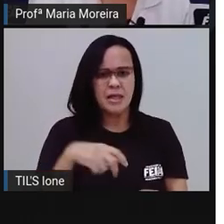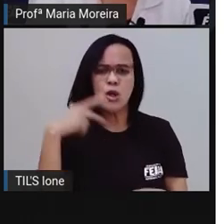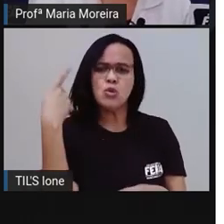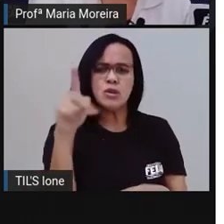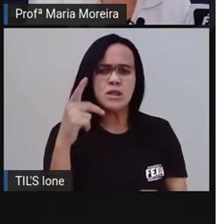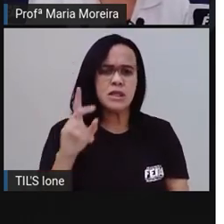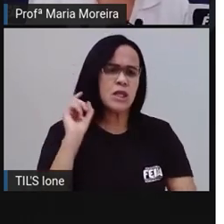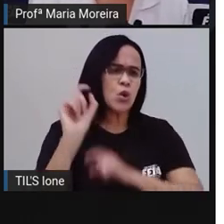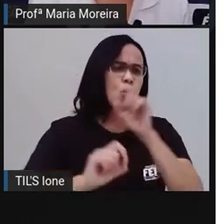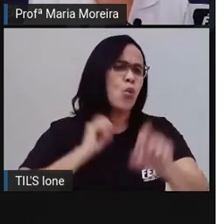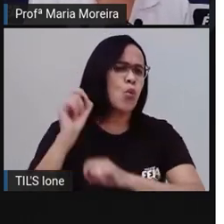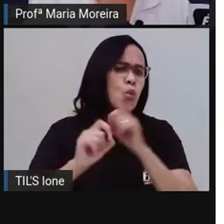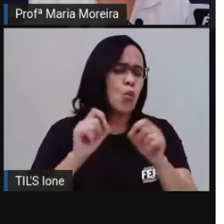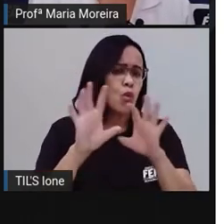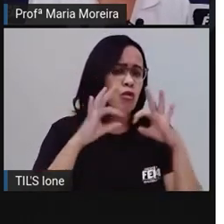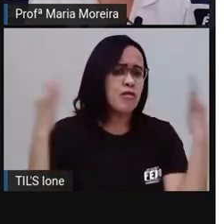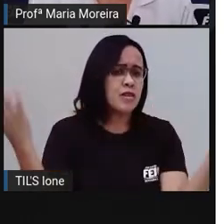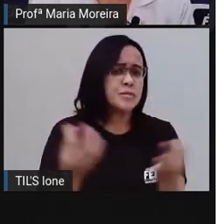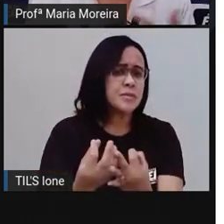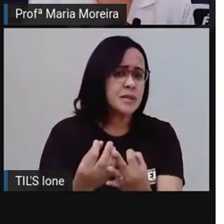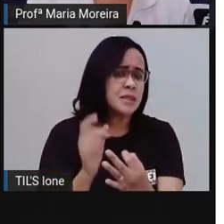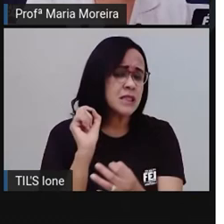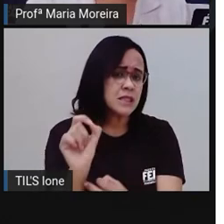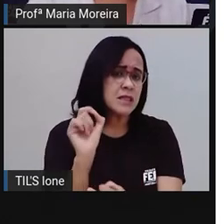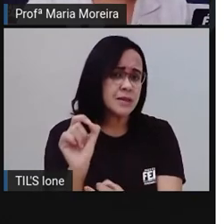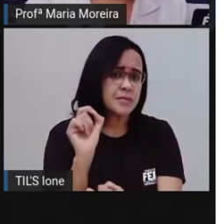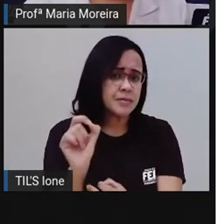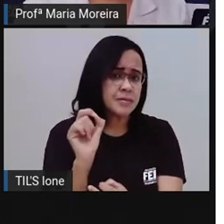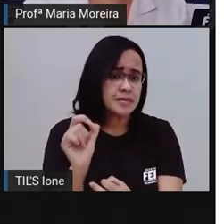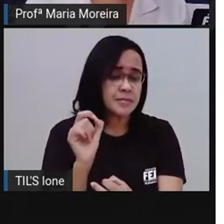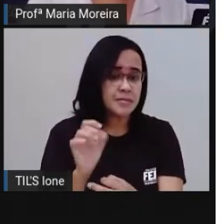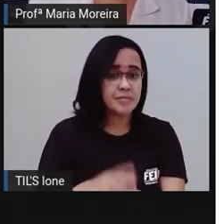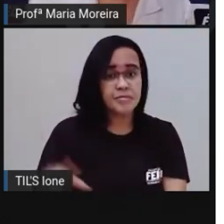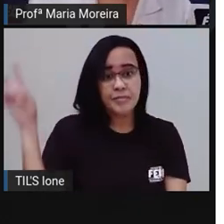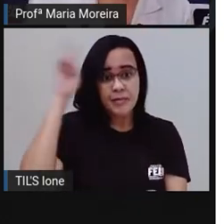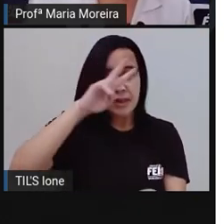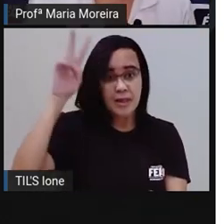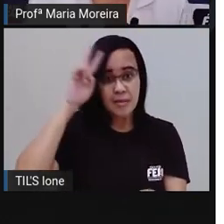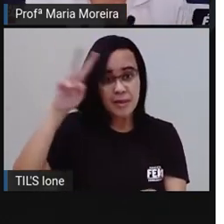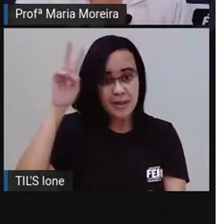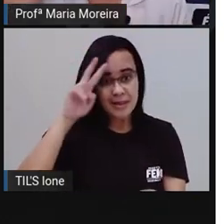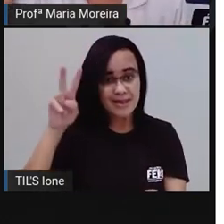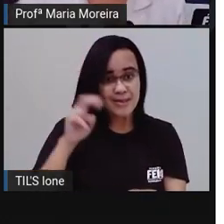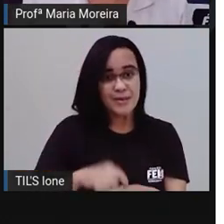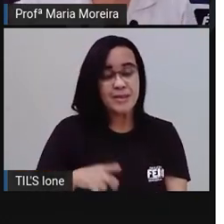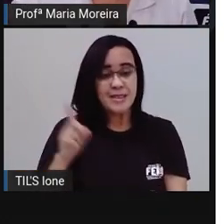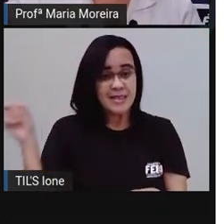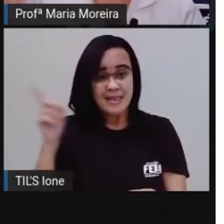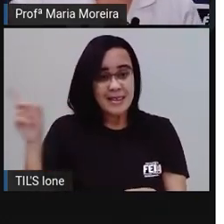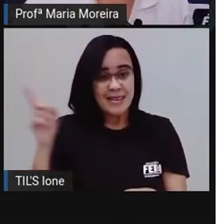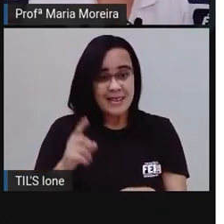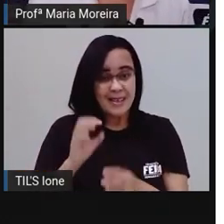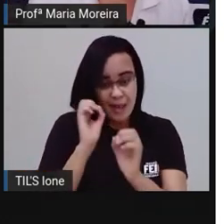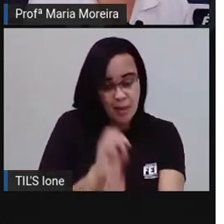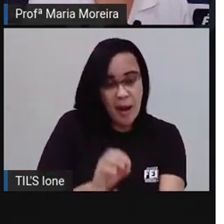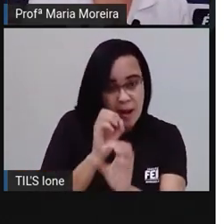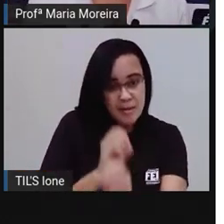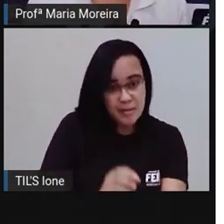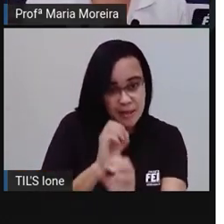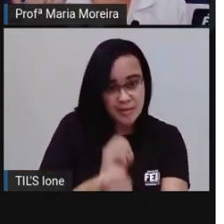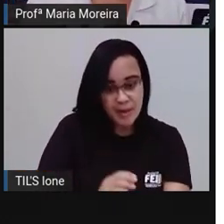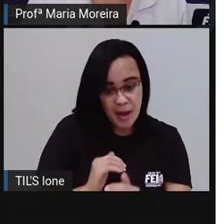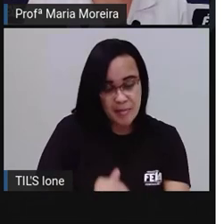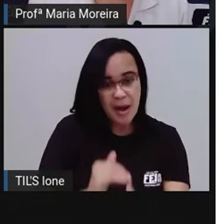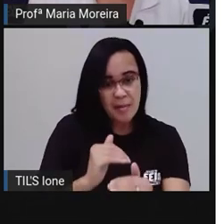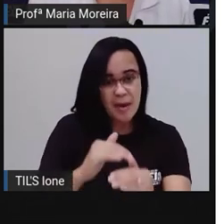seus pais? Mas lembrando que eu não fui criada aí pelos meus pais, gente. Eu fui criada pela minha tia, pela minha tia